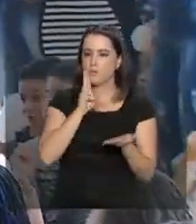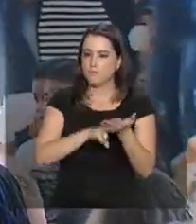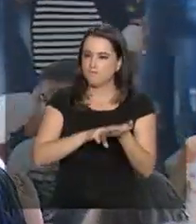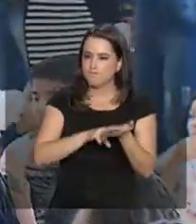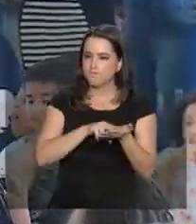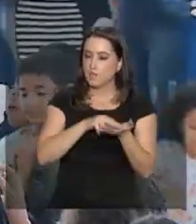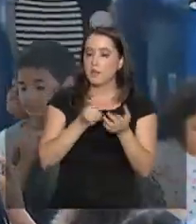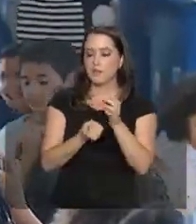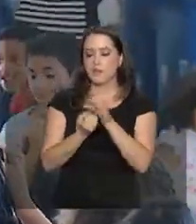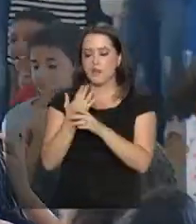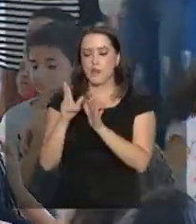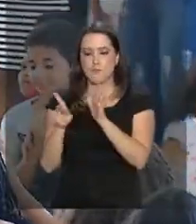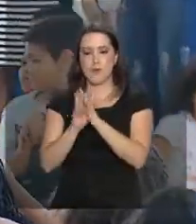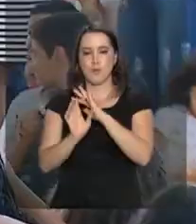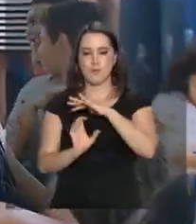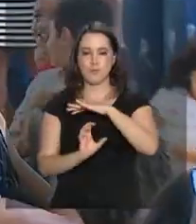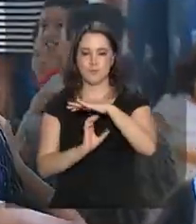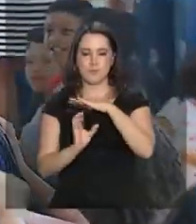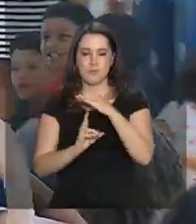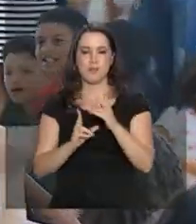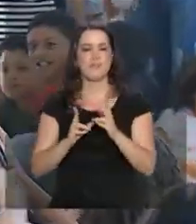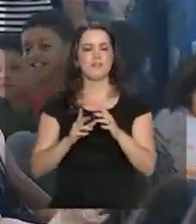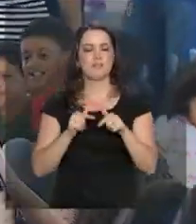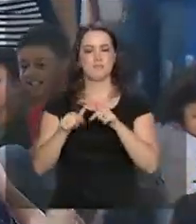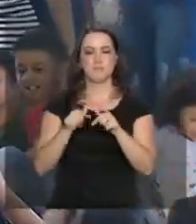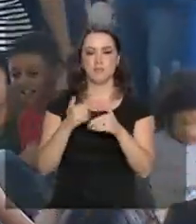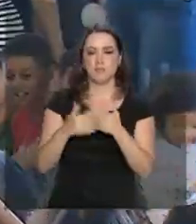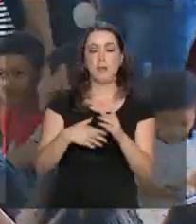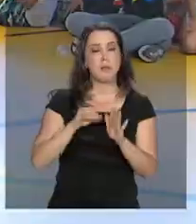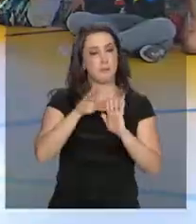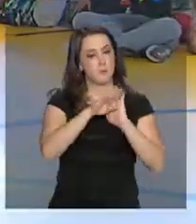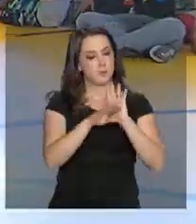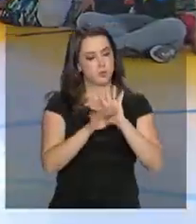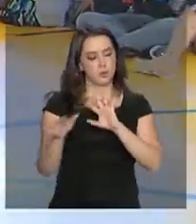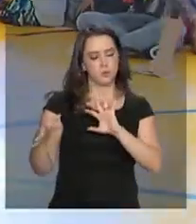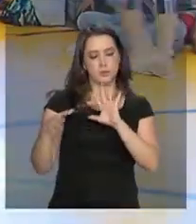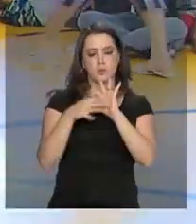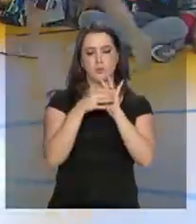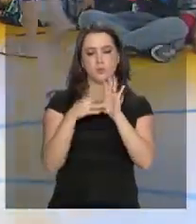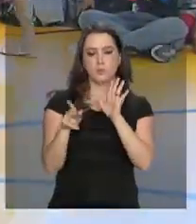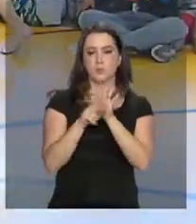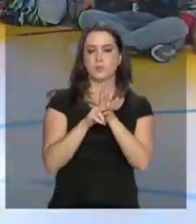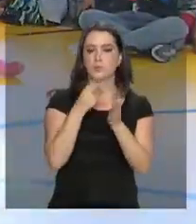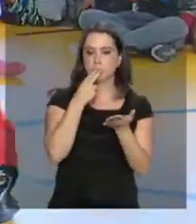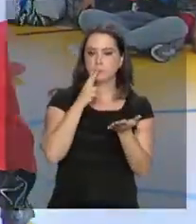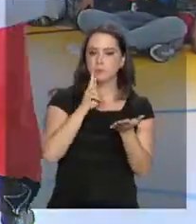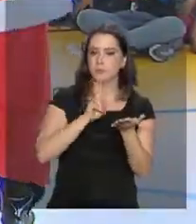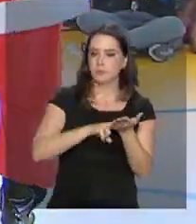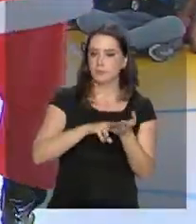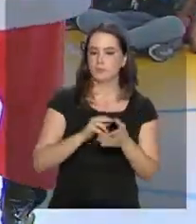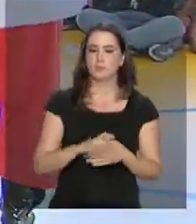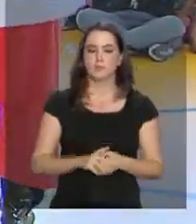criado pelos funcionários e acabou se tornando um projeto corporativo da empresa pública.